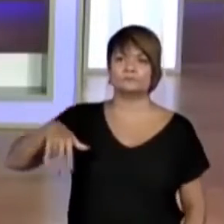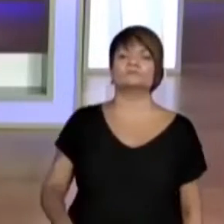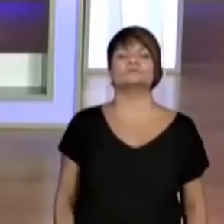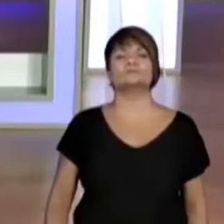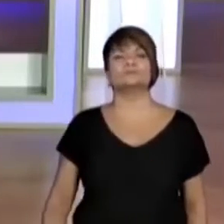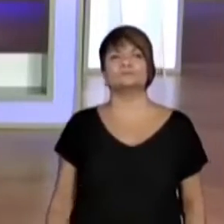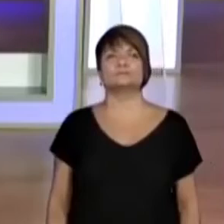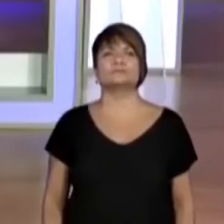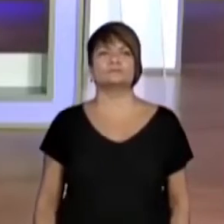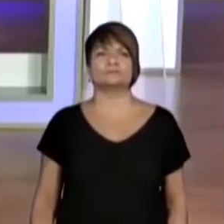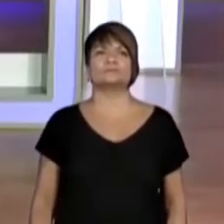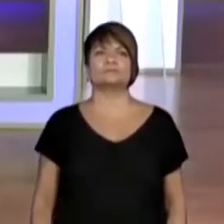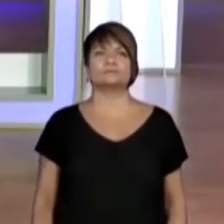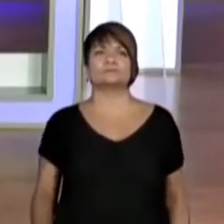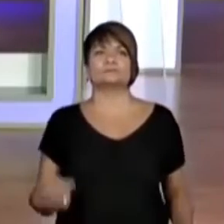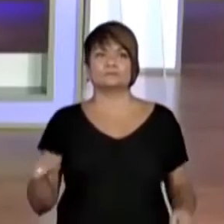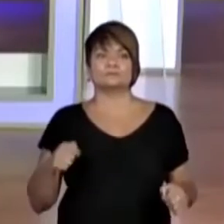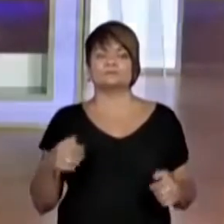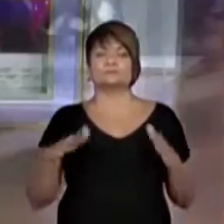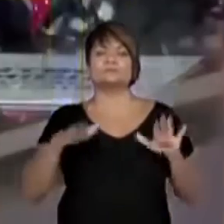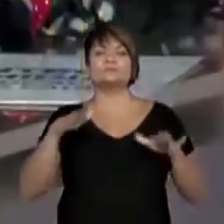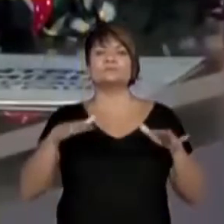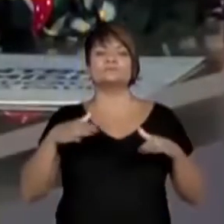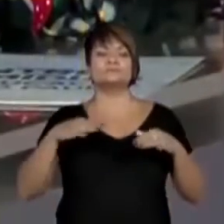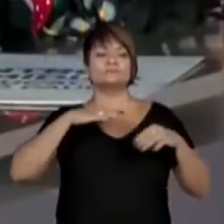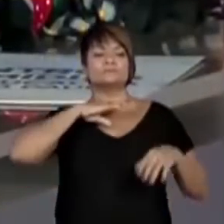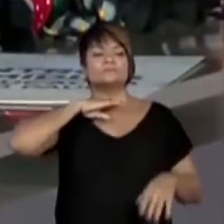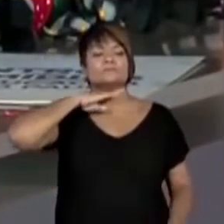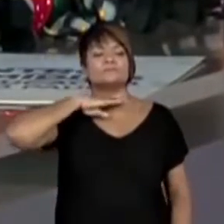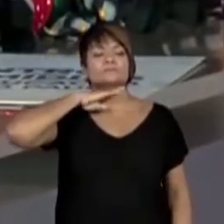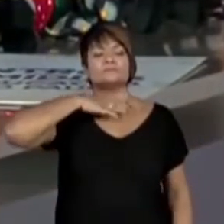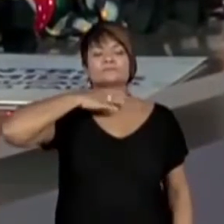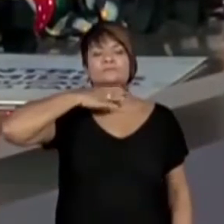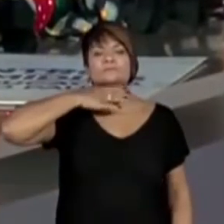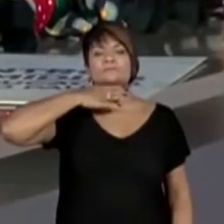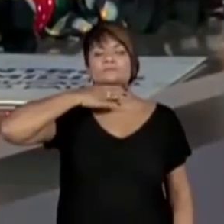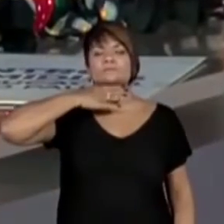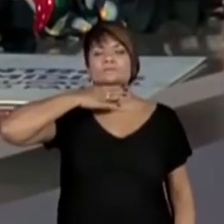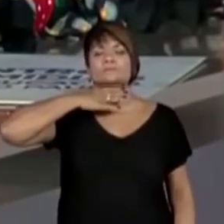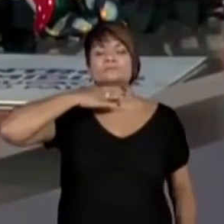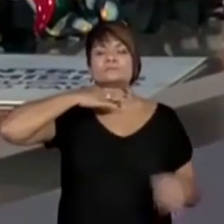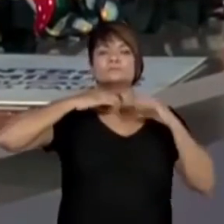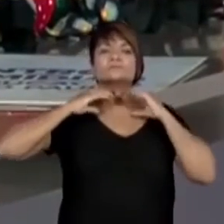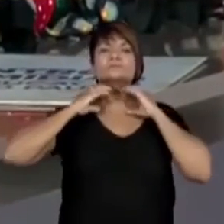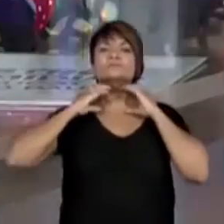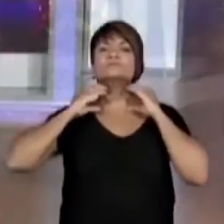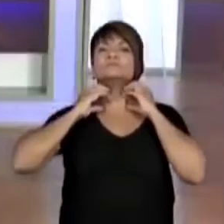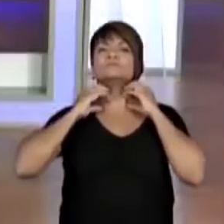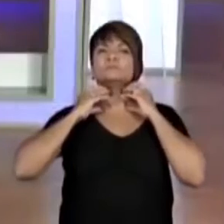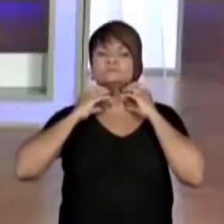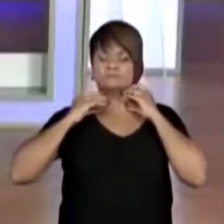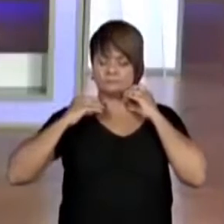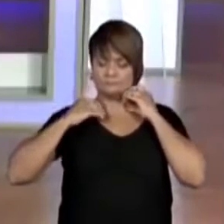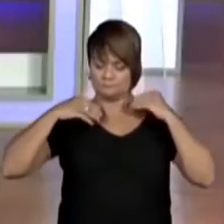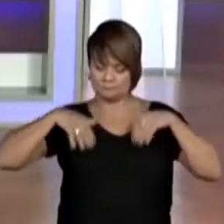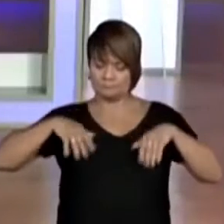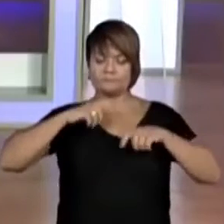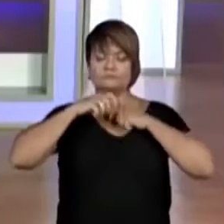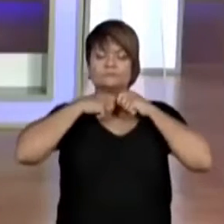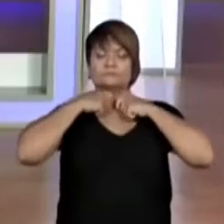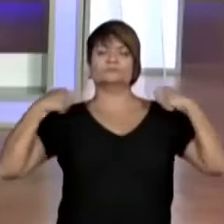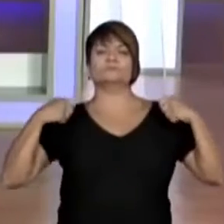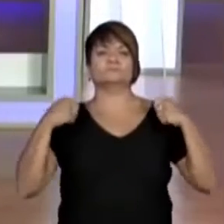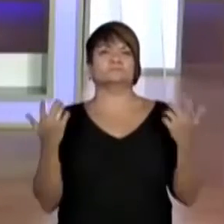menos onde é abaixo do pescoço da boneca, mas que deixa um tamanho suficiente das pernas. E você faz um nó no meio